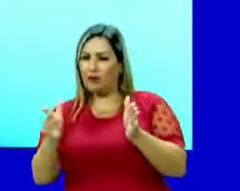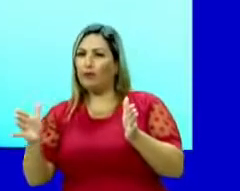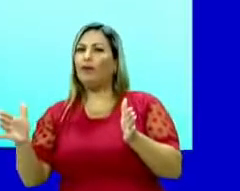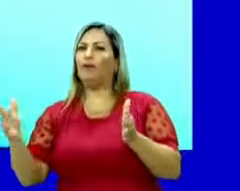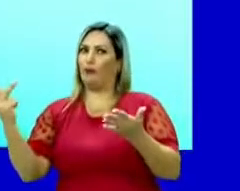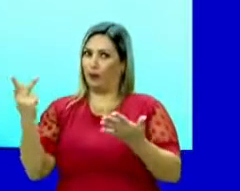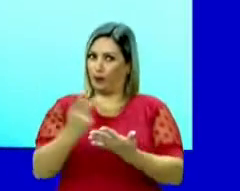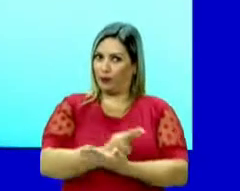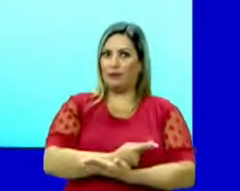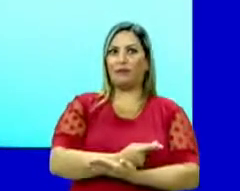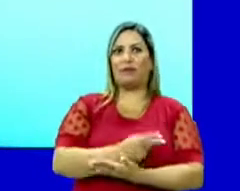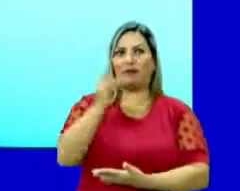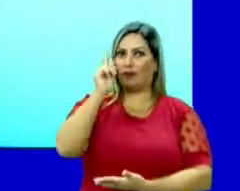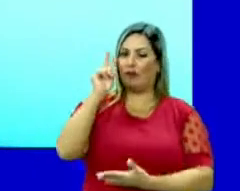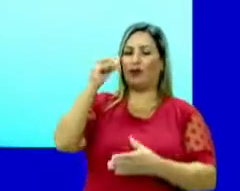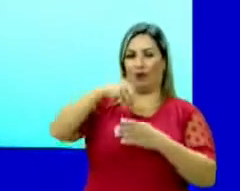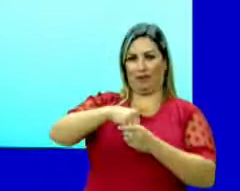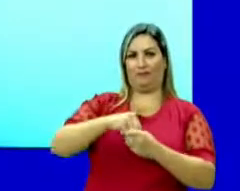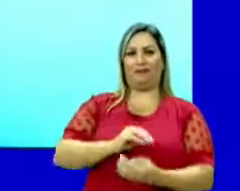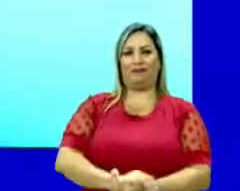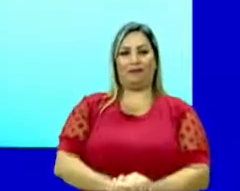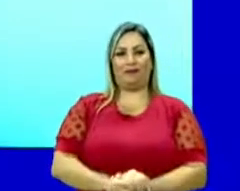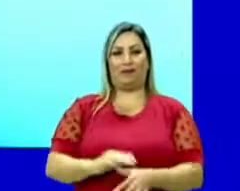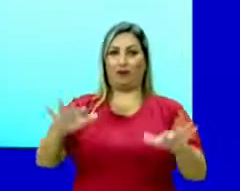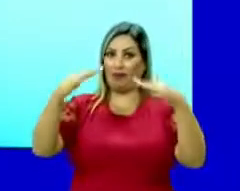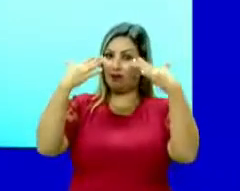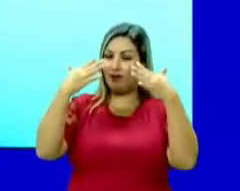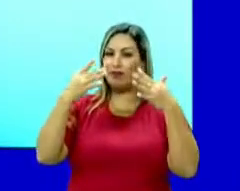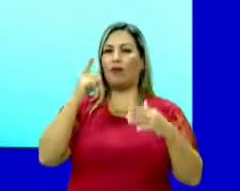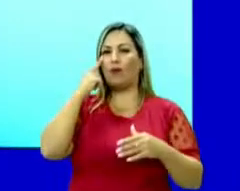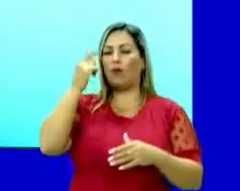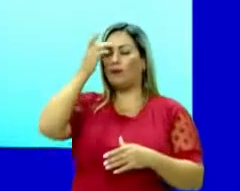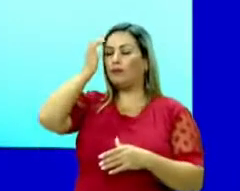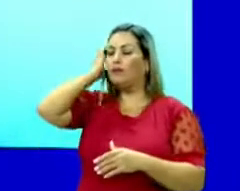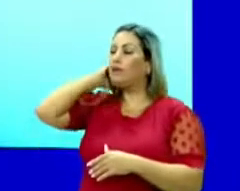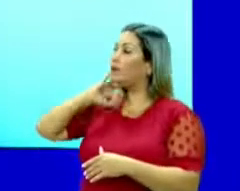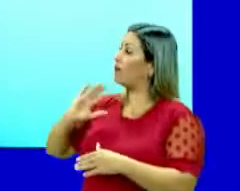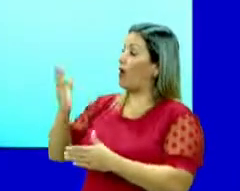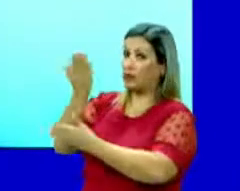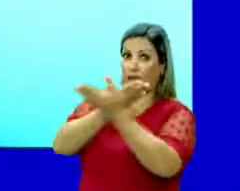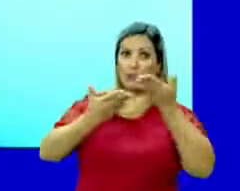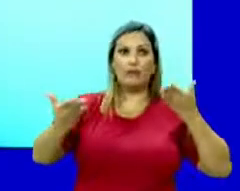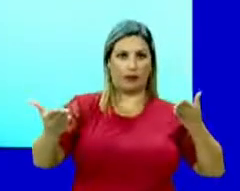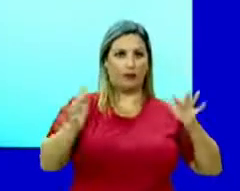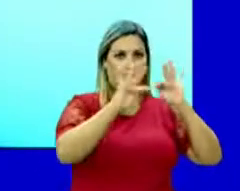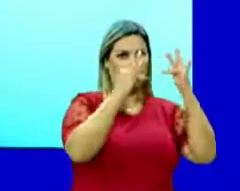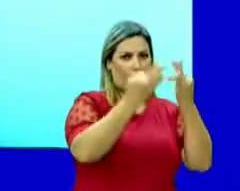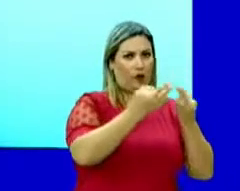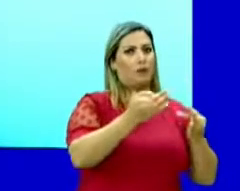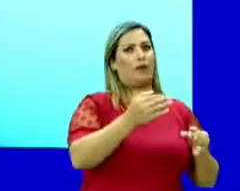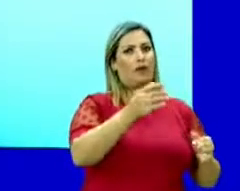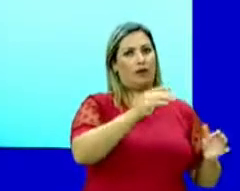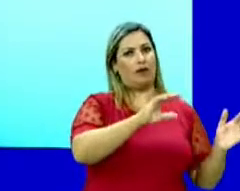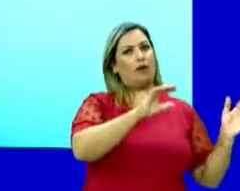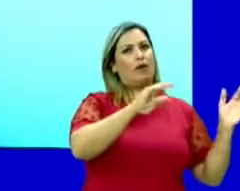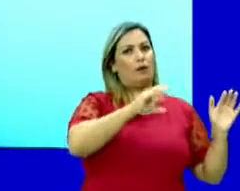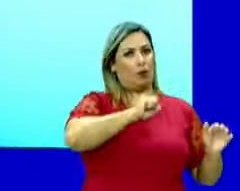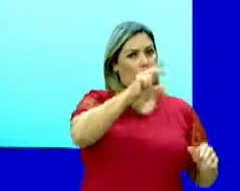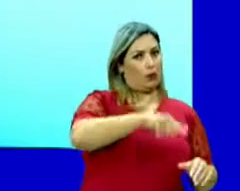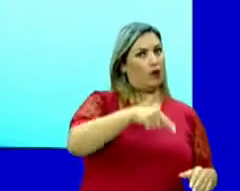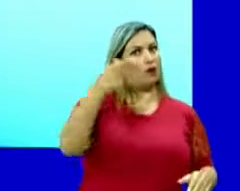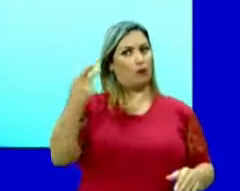tão rico da nossa história. Atenção ao fragmento a seguir. A transferência da corte trouxe para a América